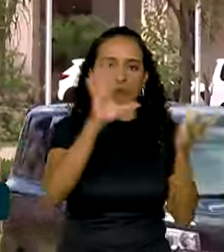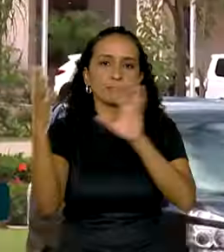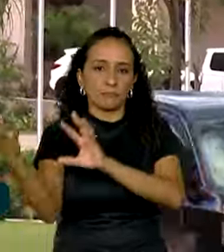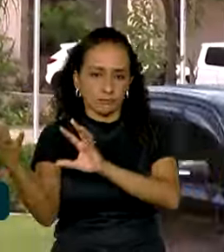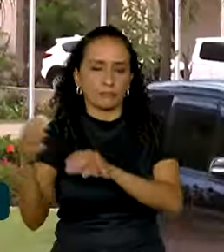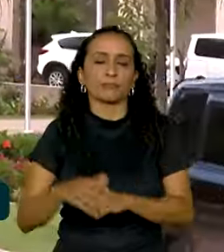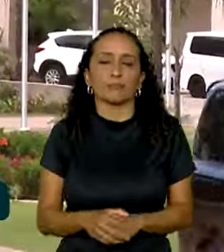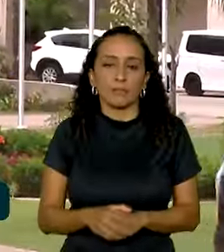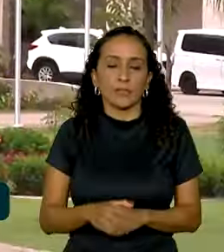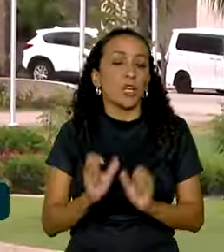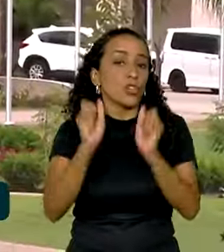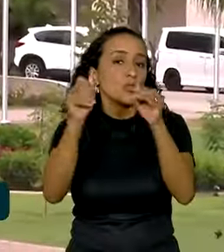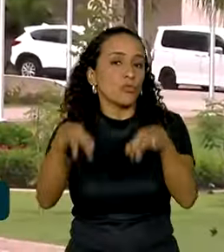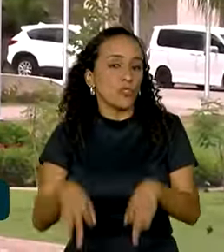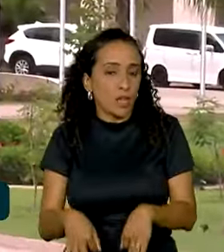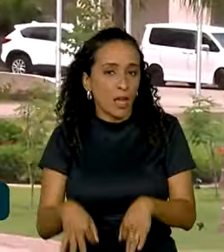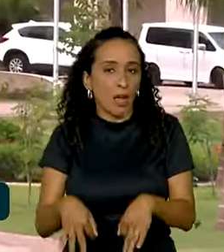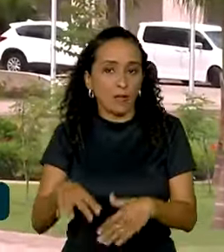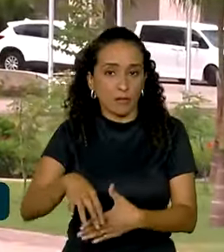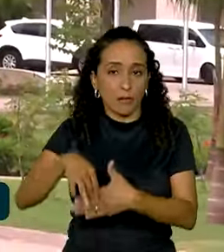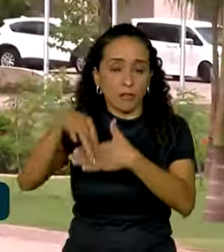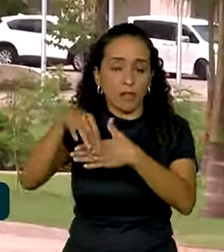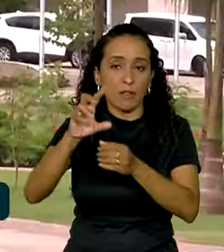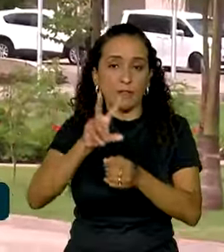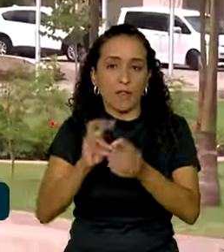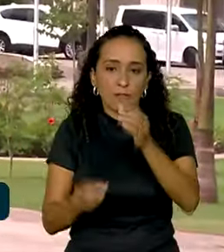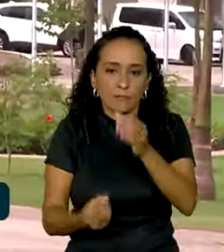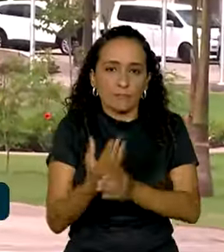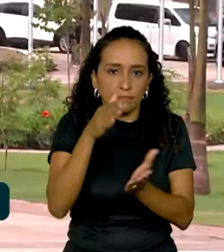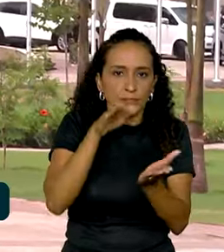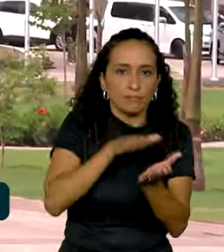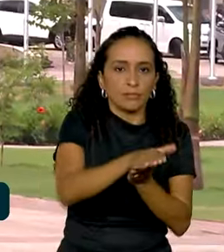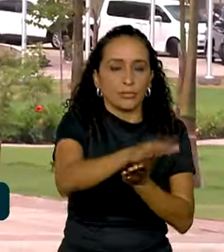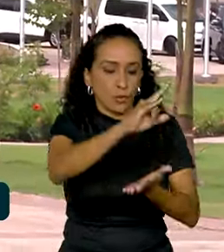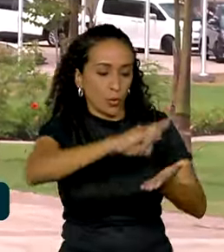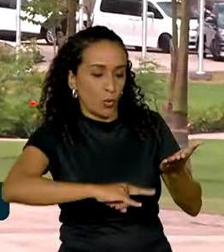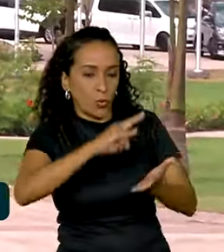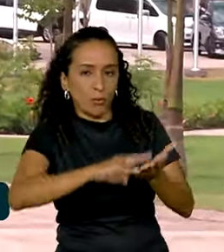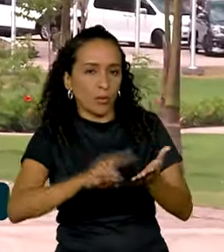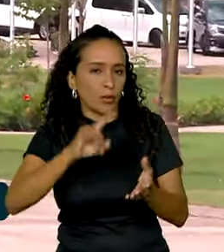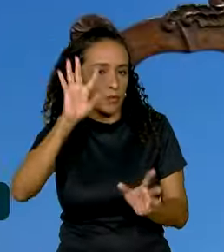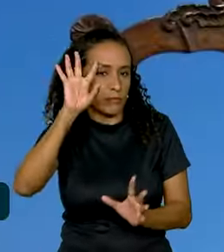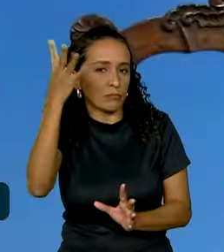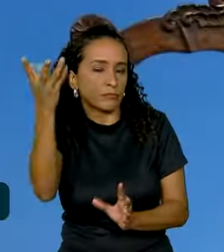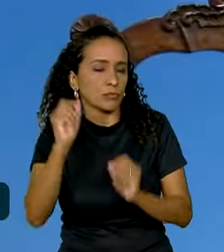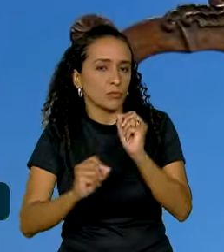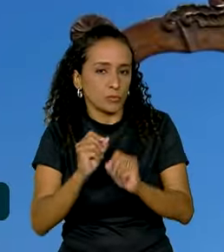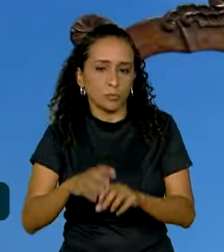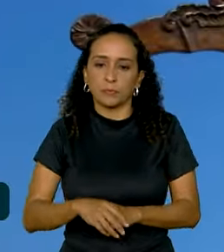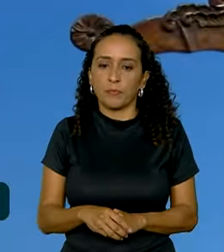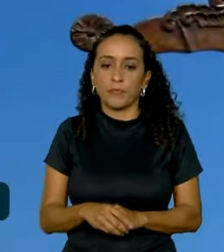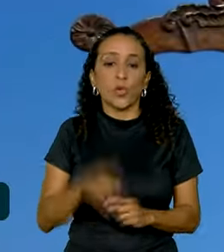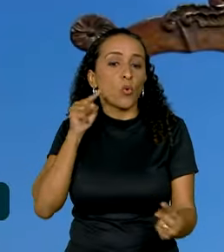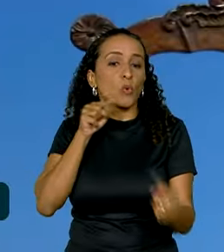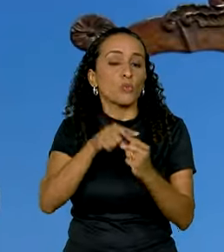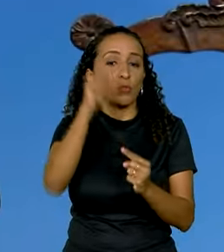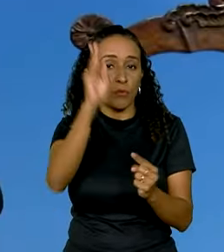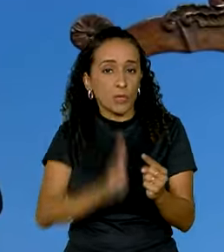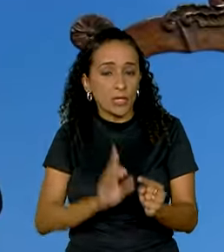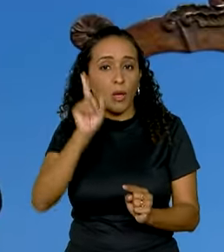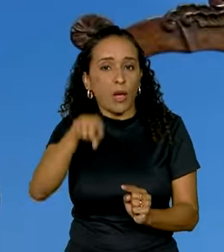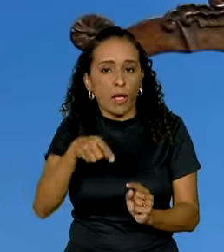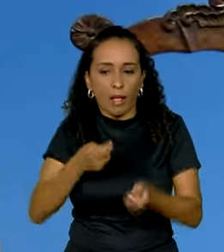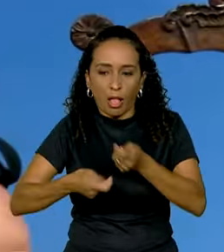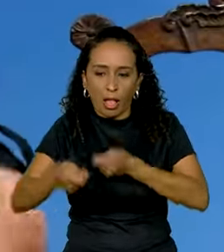Ao final, os líderes devem publicar um documento com as conclusões desta cúpula. Um dos objetivos do Brasil é ter um comércio